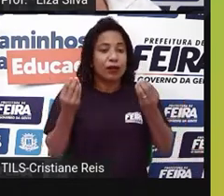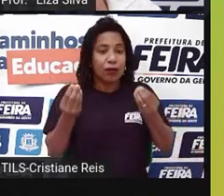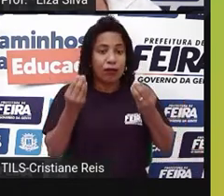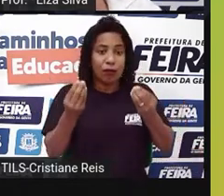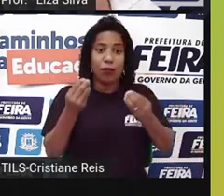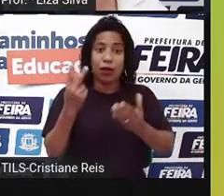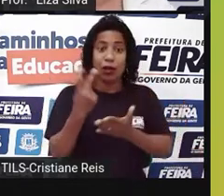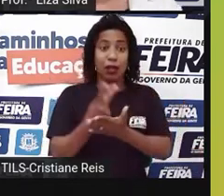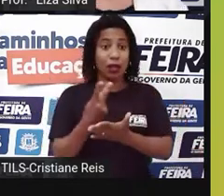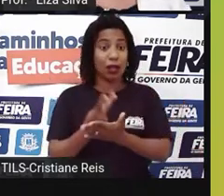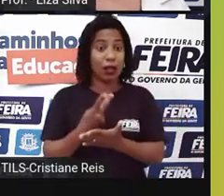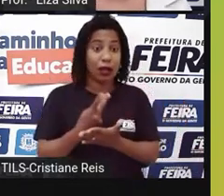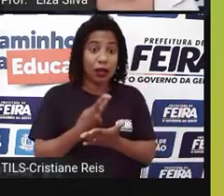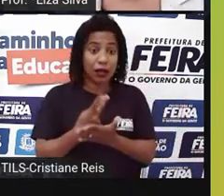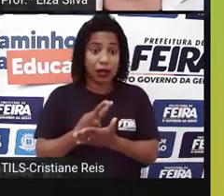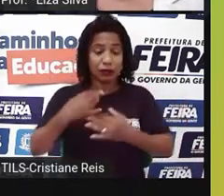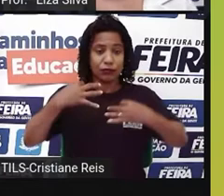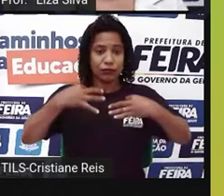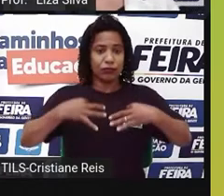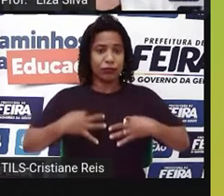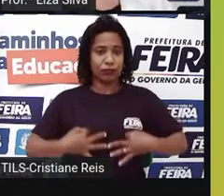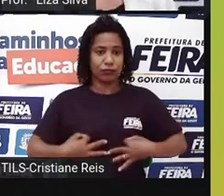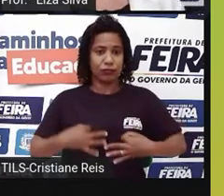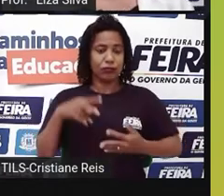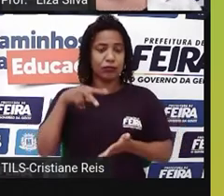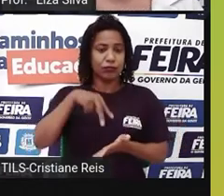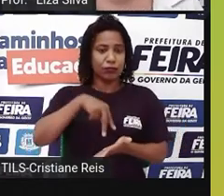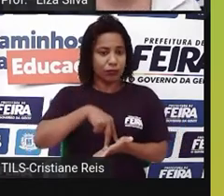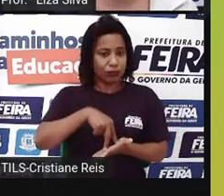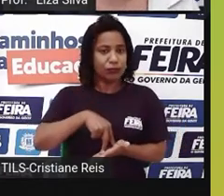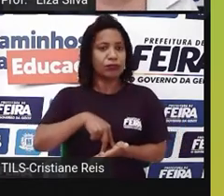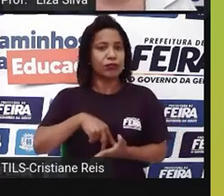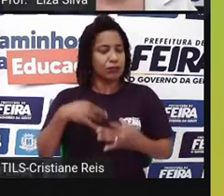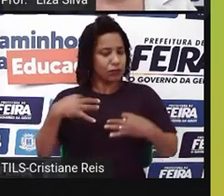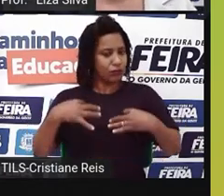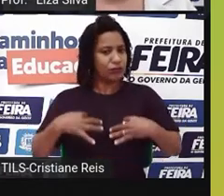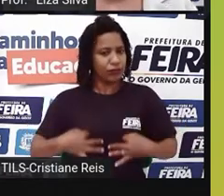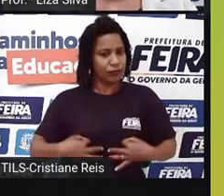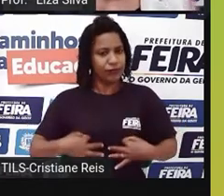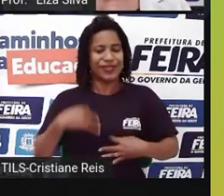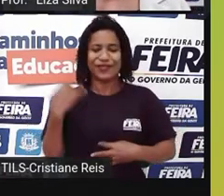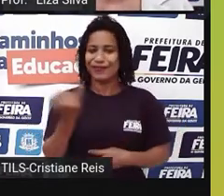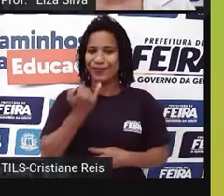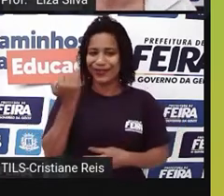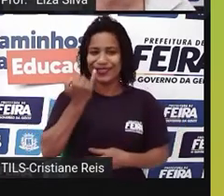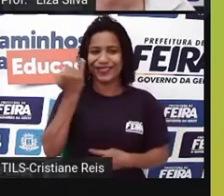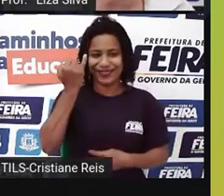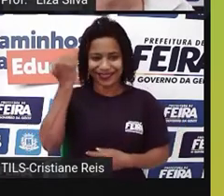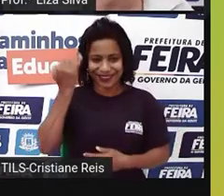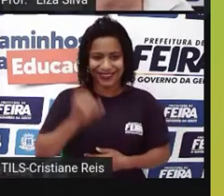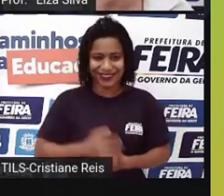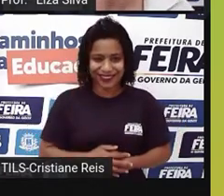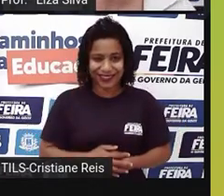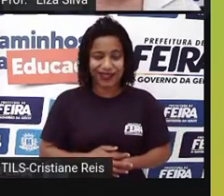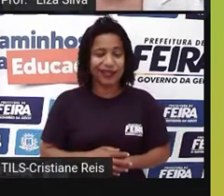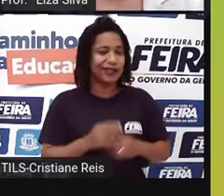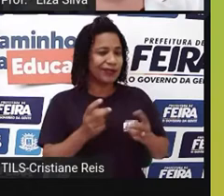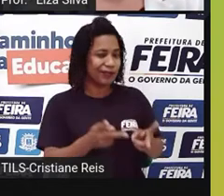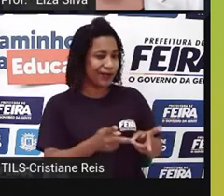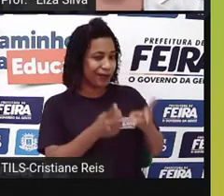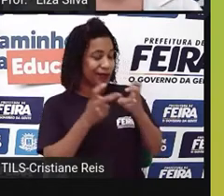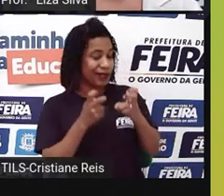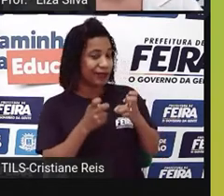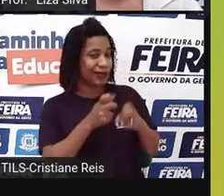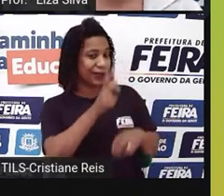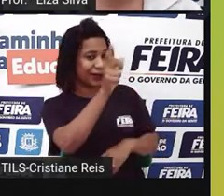Errado, não é, gente? Olha a postura. Tem que sentar com elegância. A primeira impressão não é a que